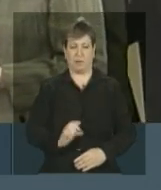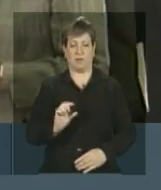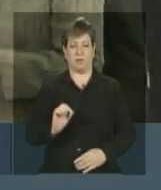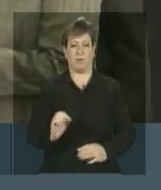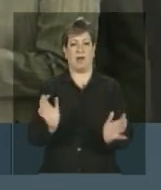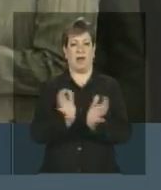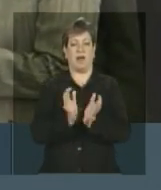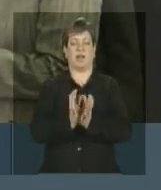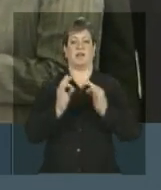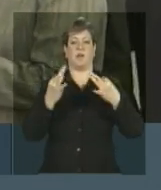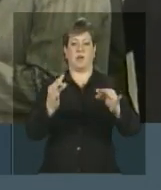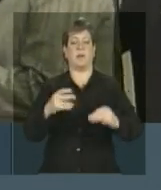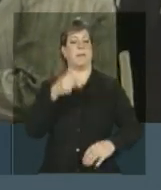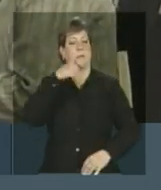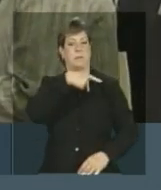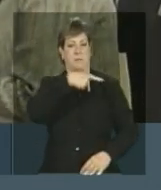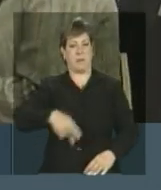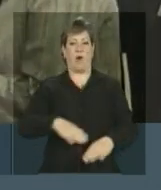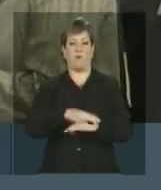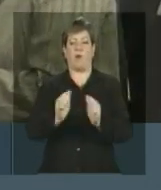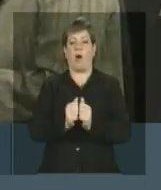falou com alguns alunos.